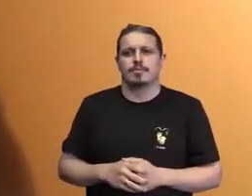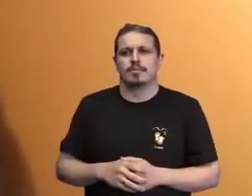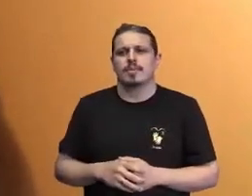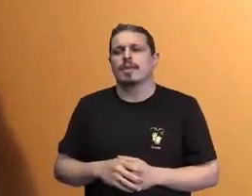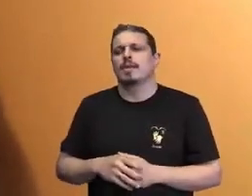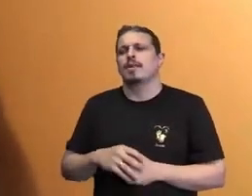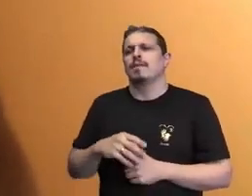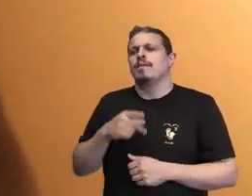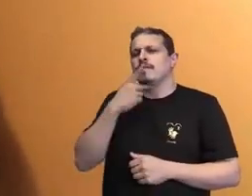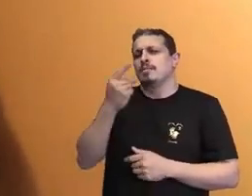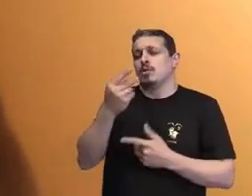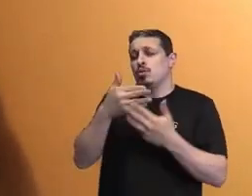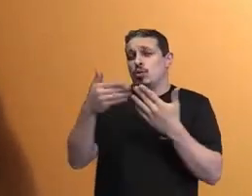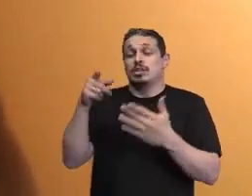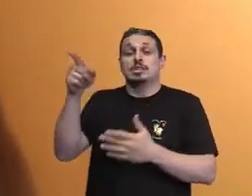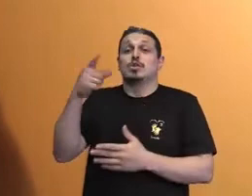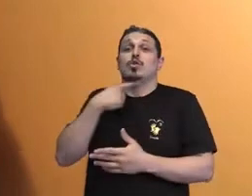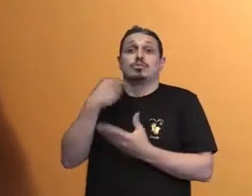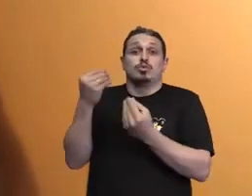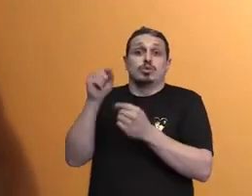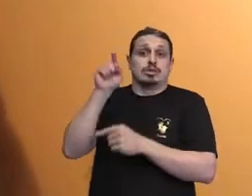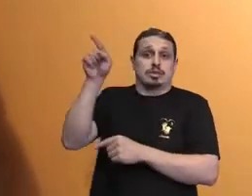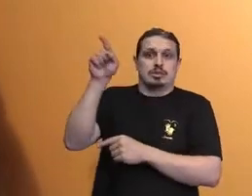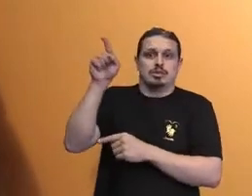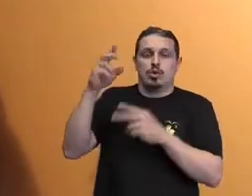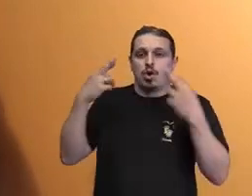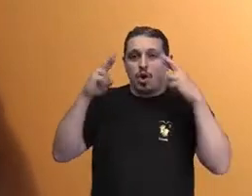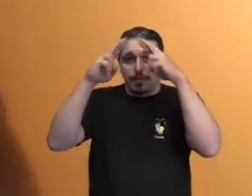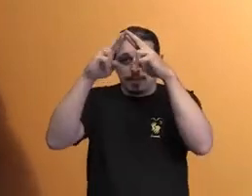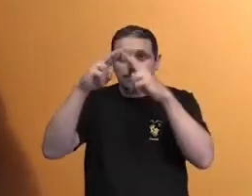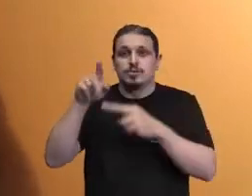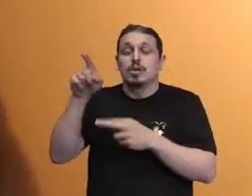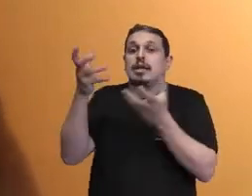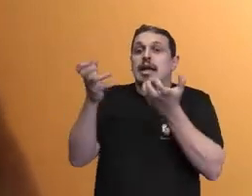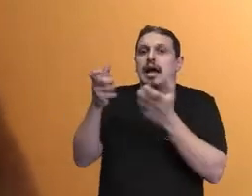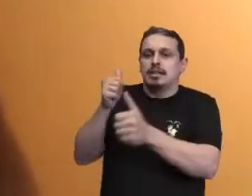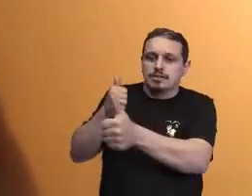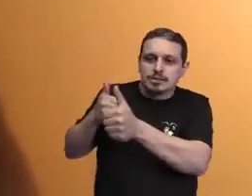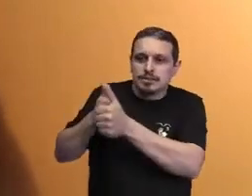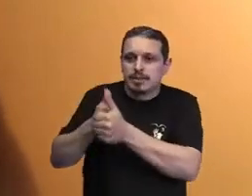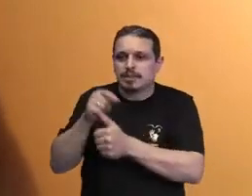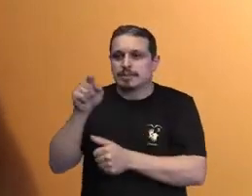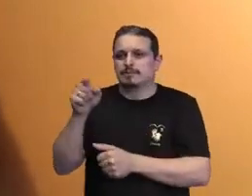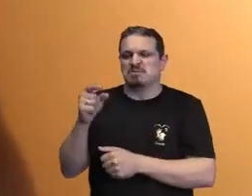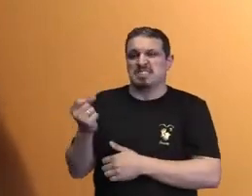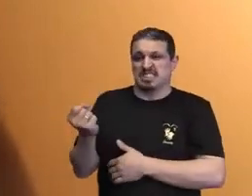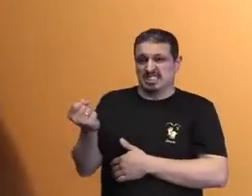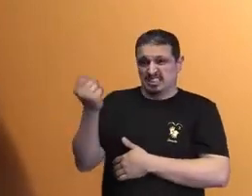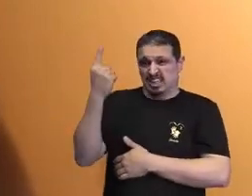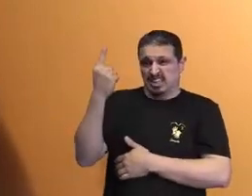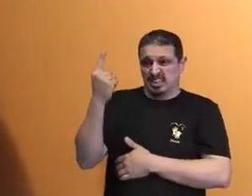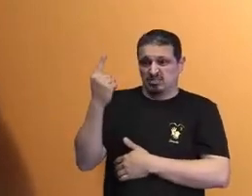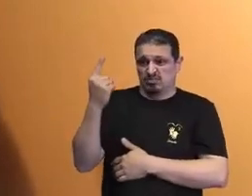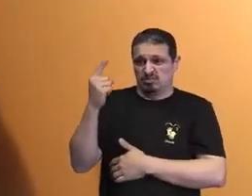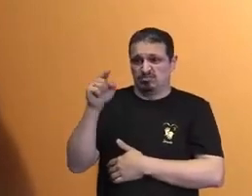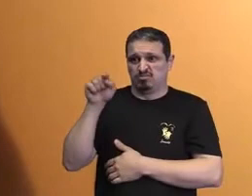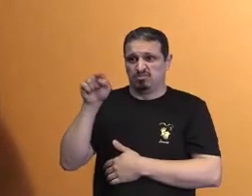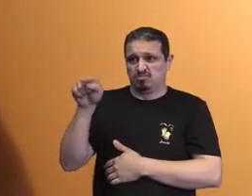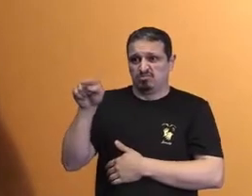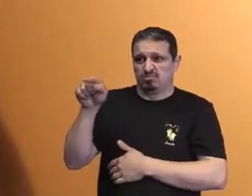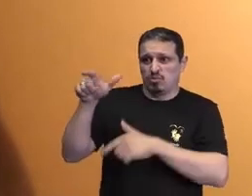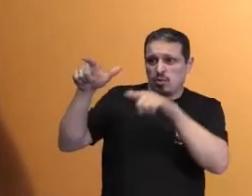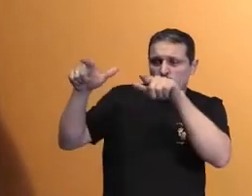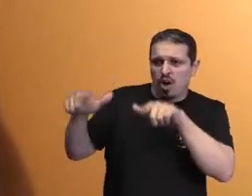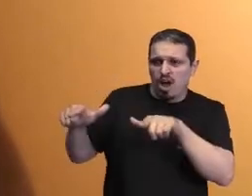Vaticano, especialmente visitando o museu. E uma das coisas que mais me impressiona, que é a Capela Sistina. Na